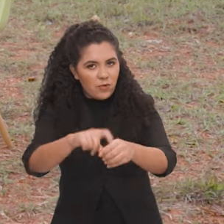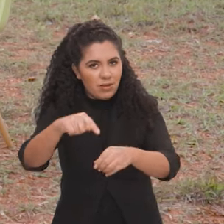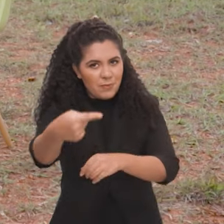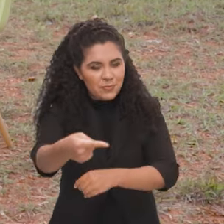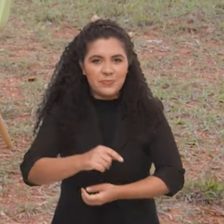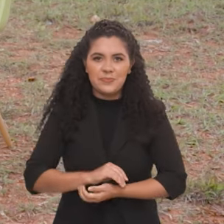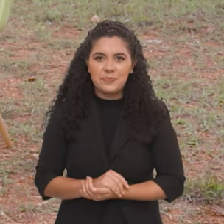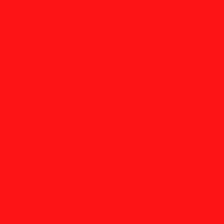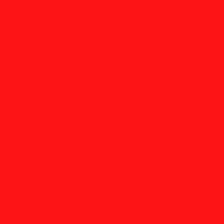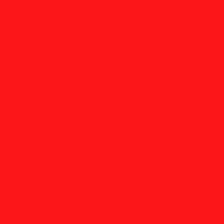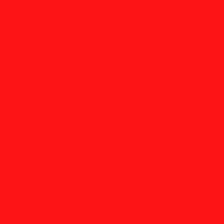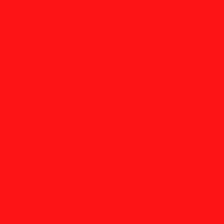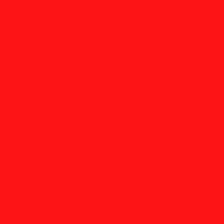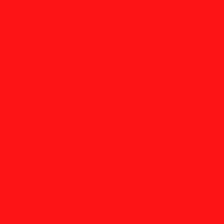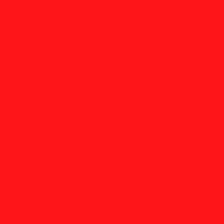em Pauta volta em instantes.